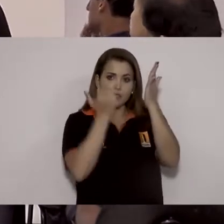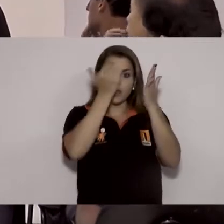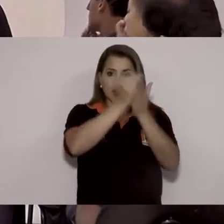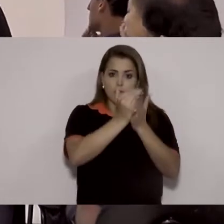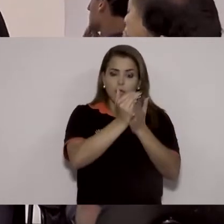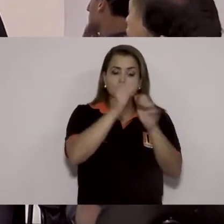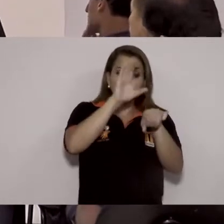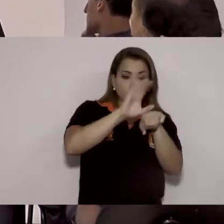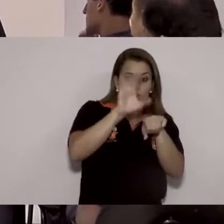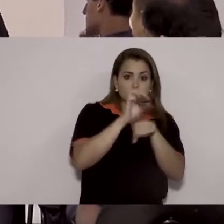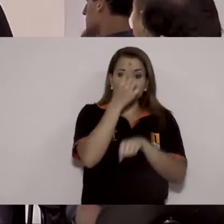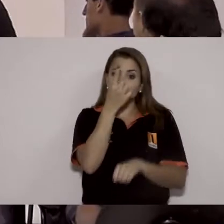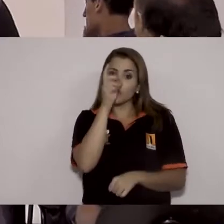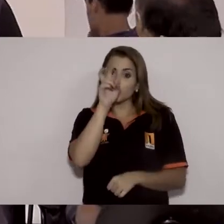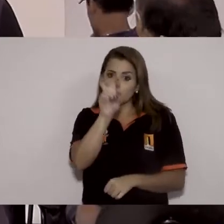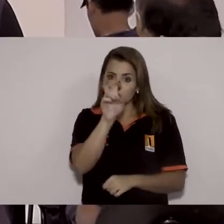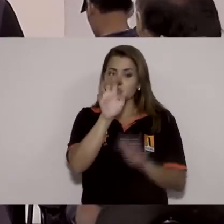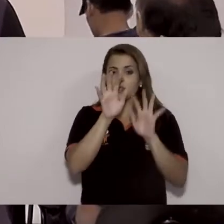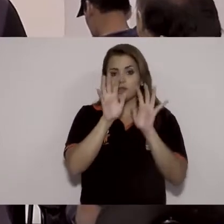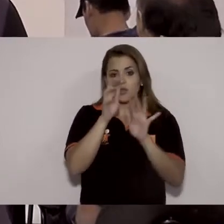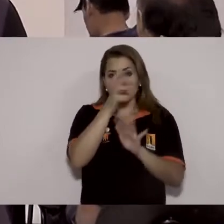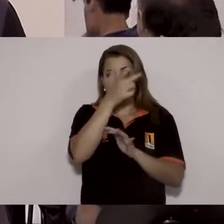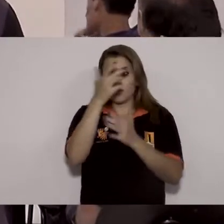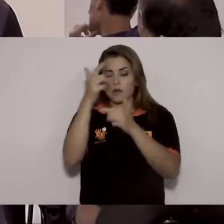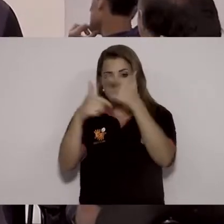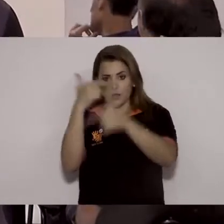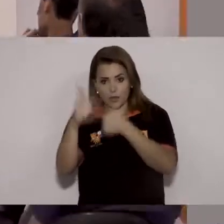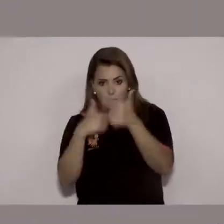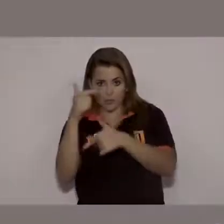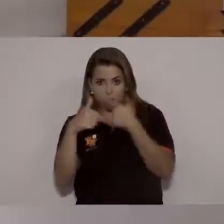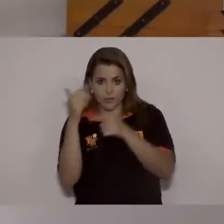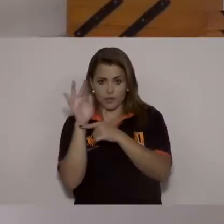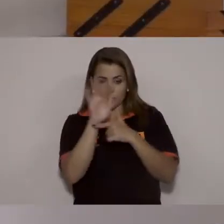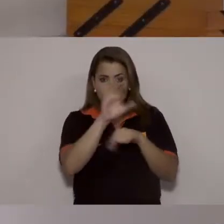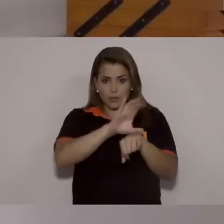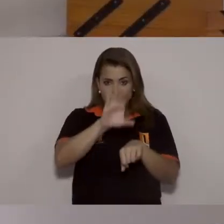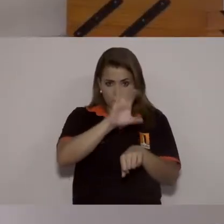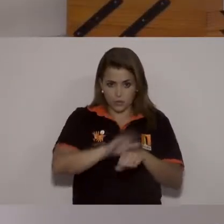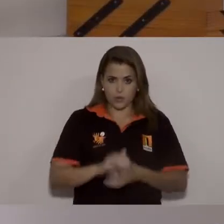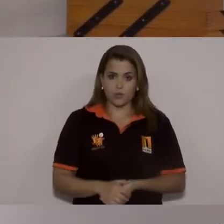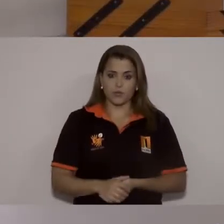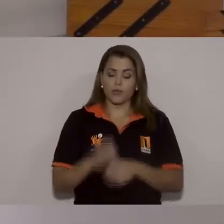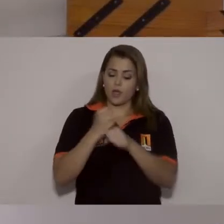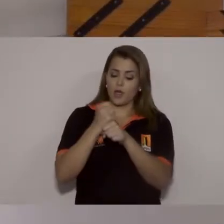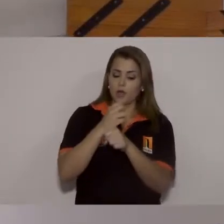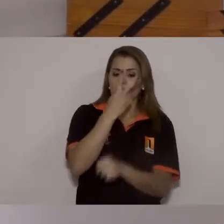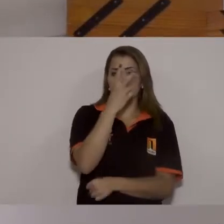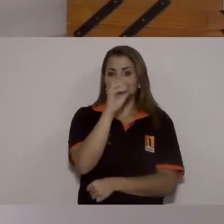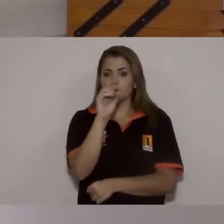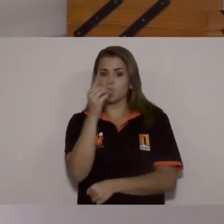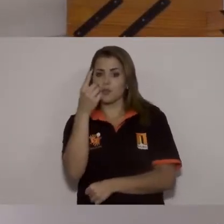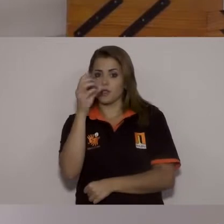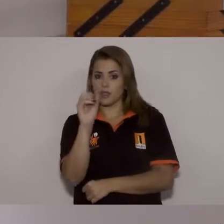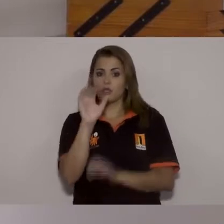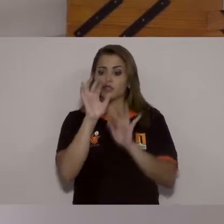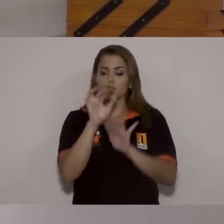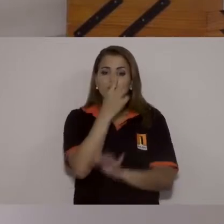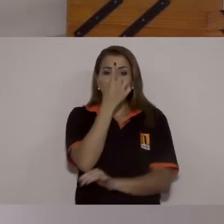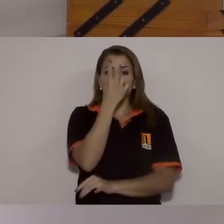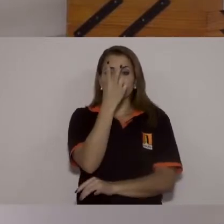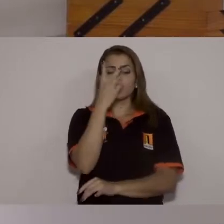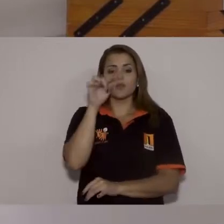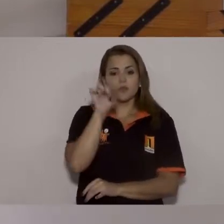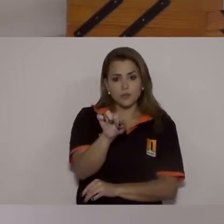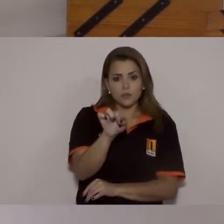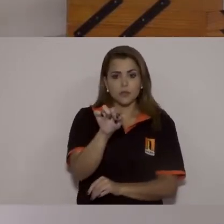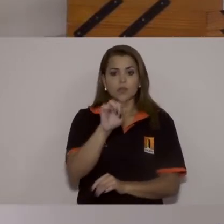um dos 15 cursos aprovados pelo Ministério do Trabalho e Emprego. Desde 2010, mais de 12 mil jovens foram atendidos